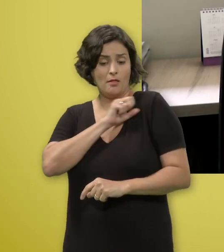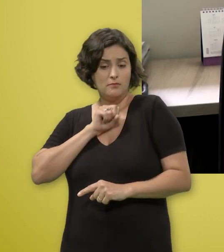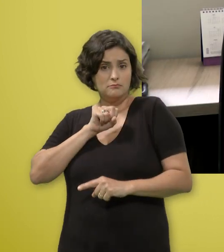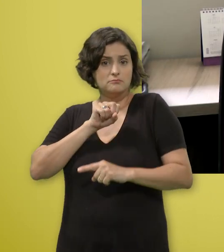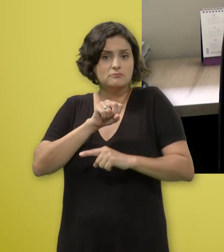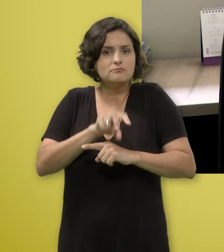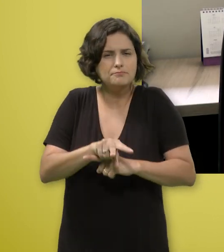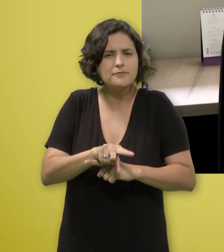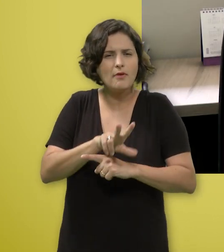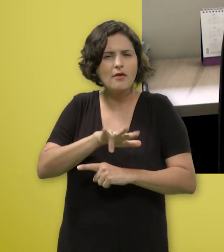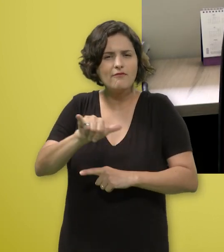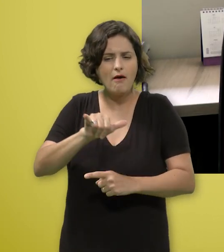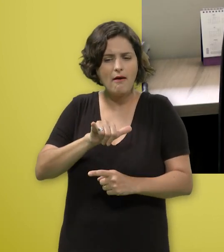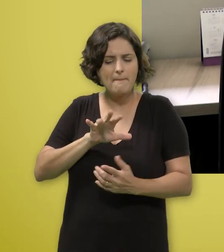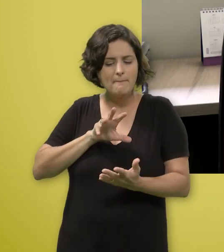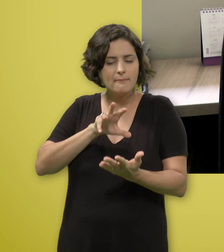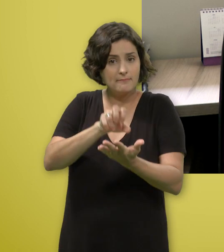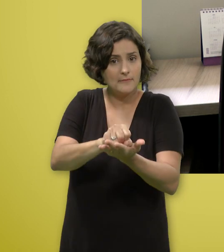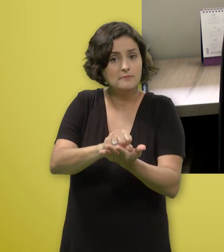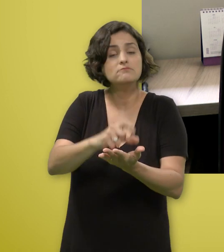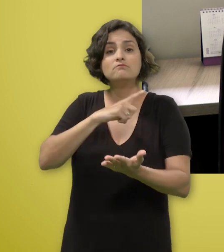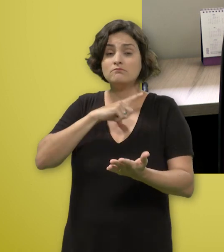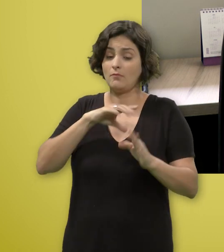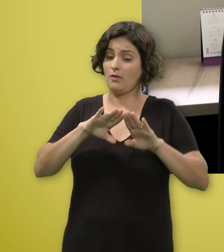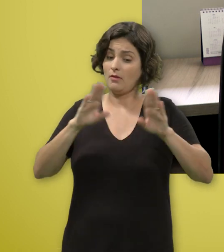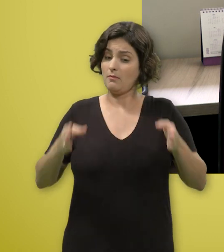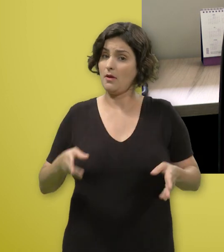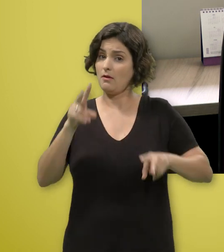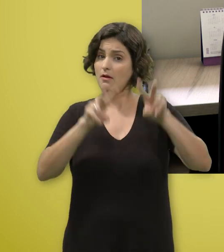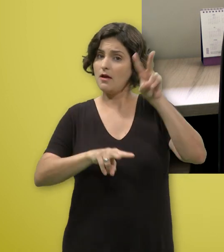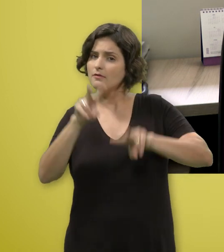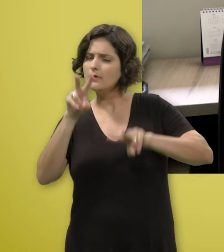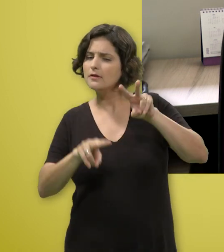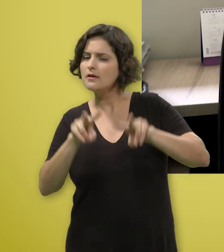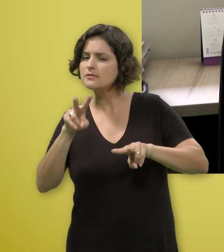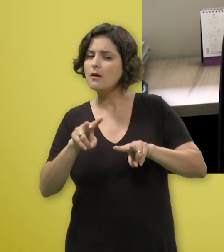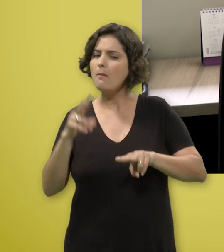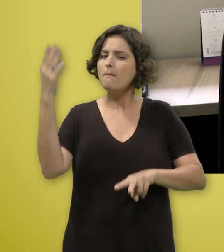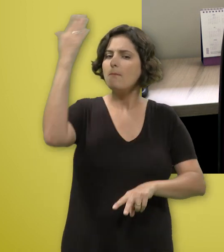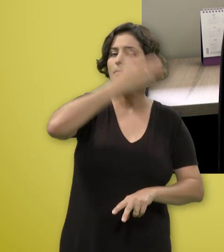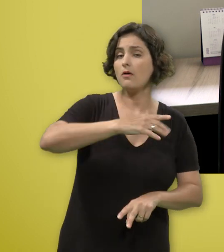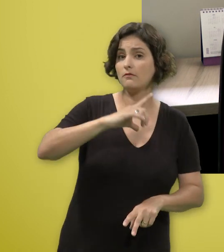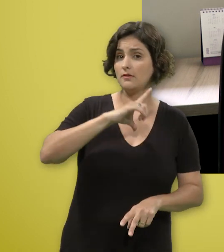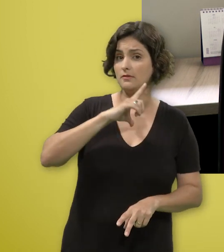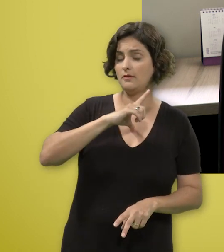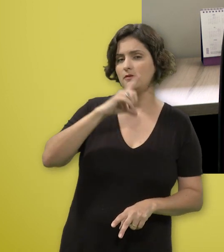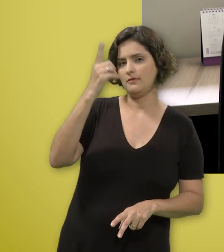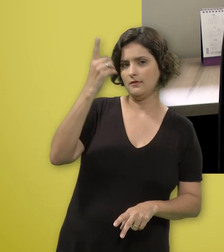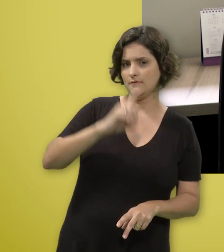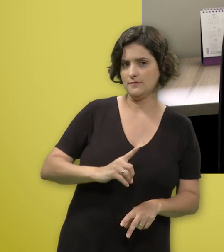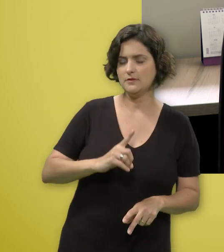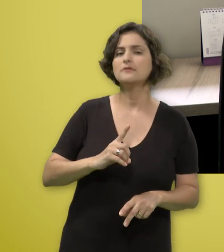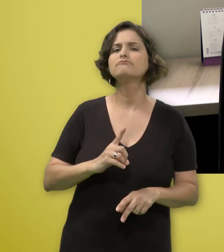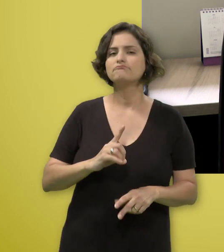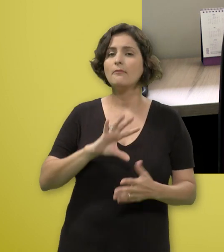Deficiência. Dentre essas ações e serviços, a gente coordena a banca de verificação e validação da condição de